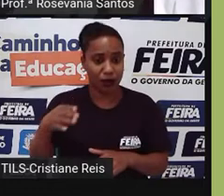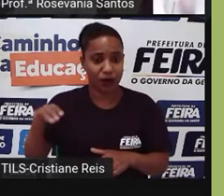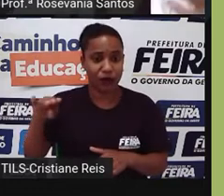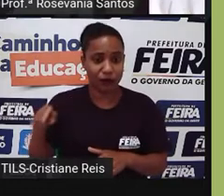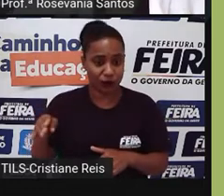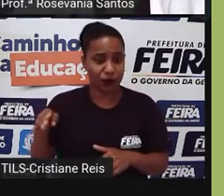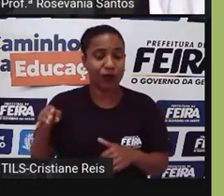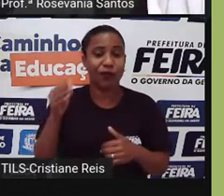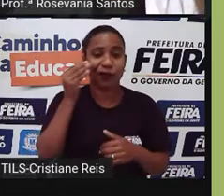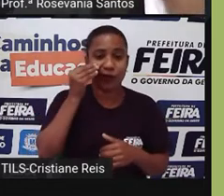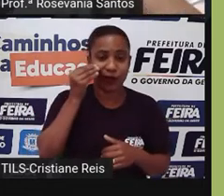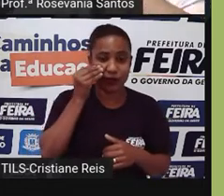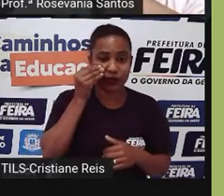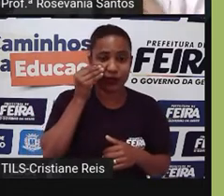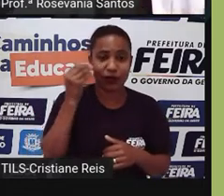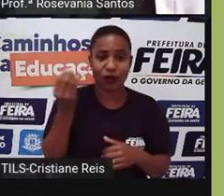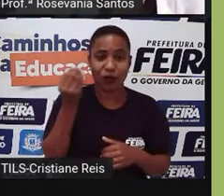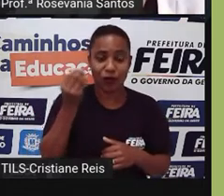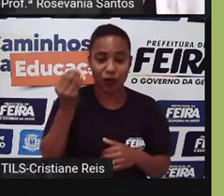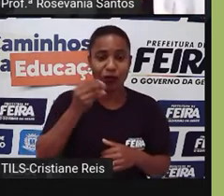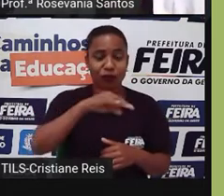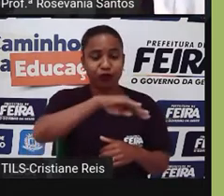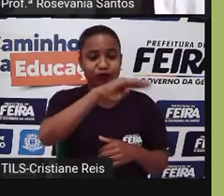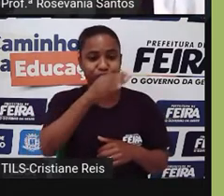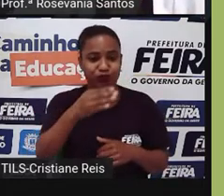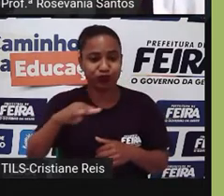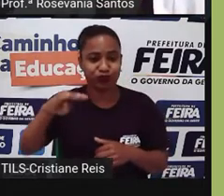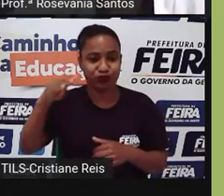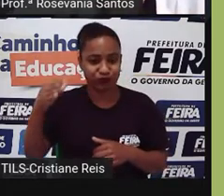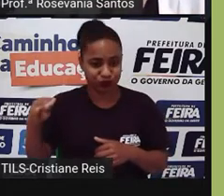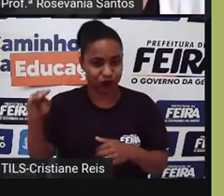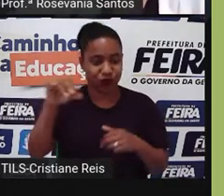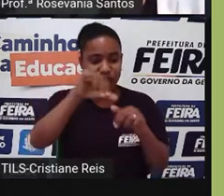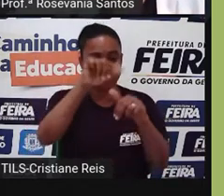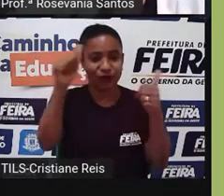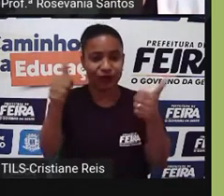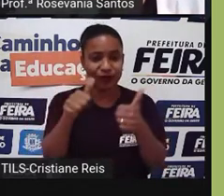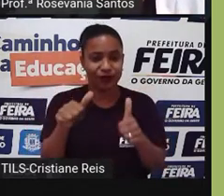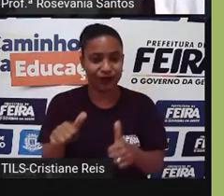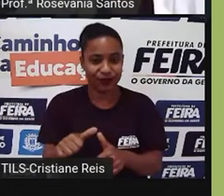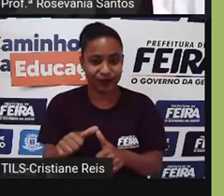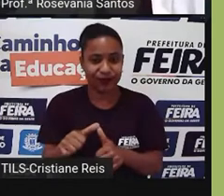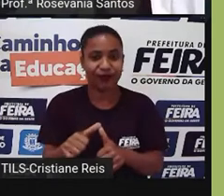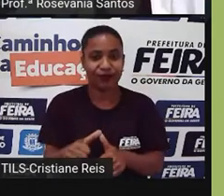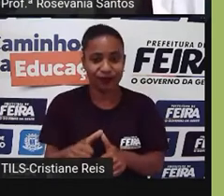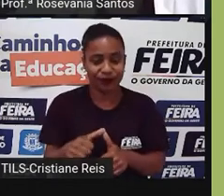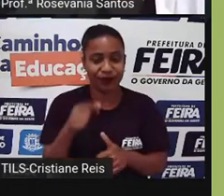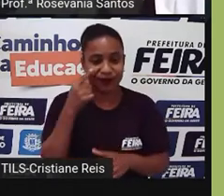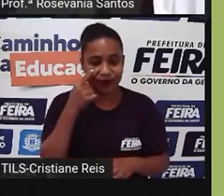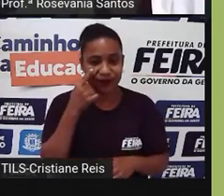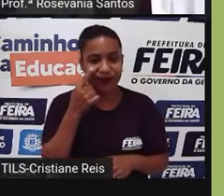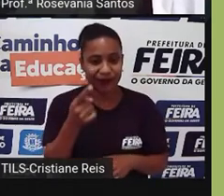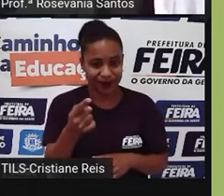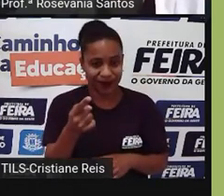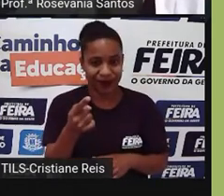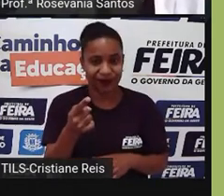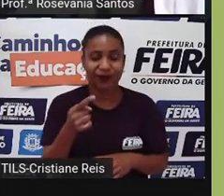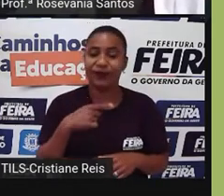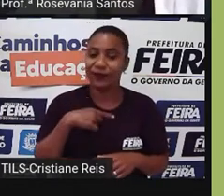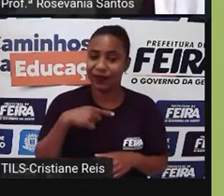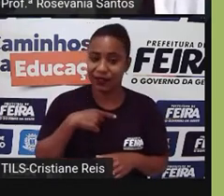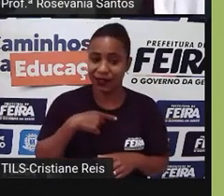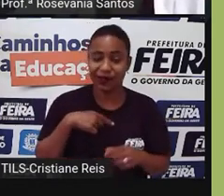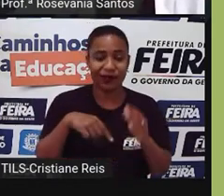em si as alturas, né? Que é o modelado terrestre. Então, esse mapa altimétrico, mais uma vez, chamando atenção aqui para a escala,